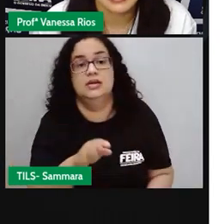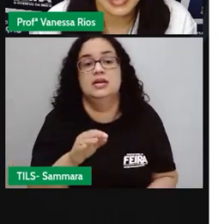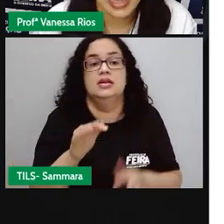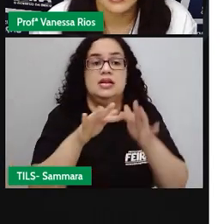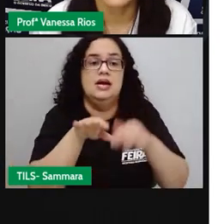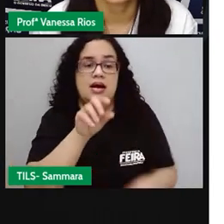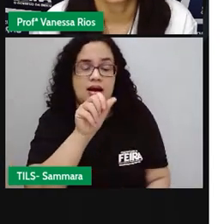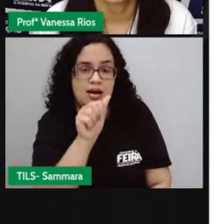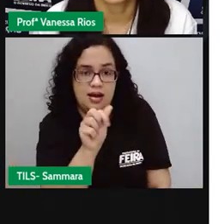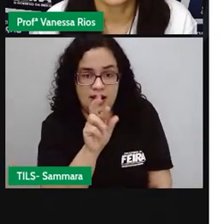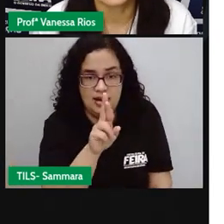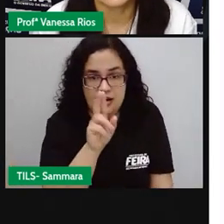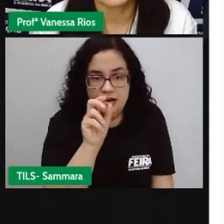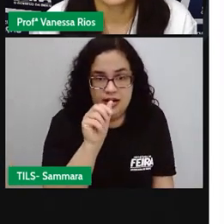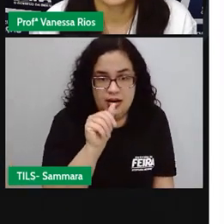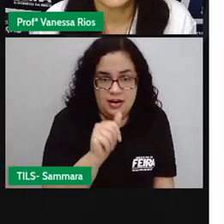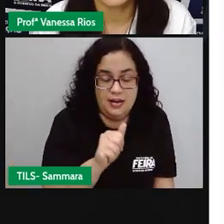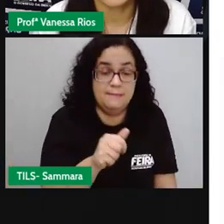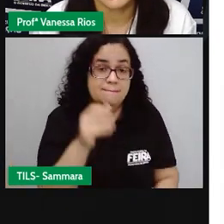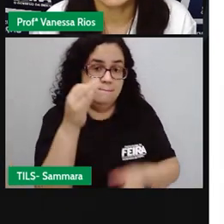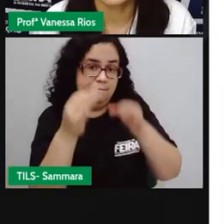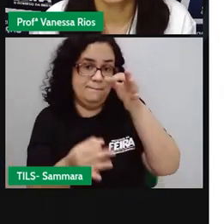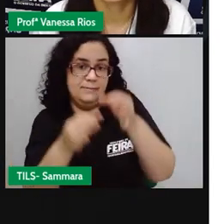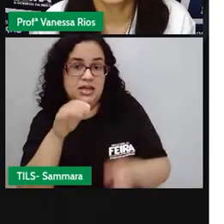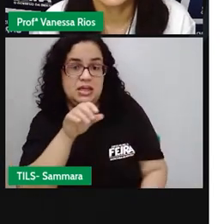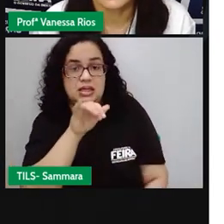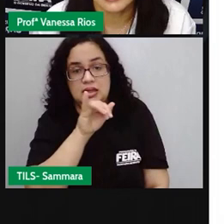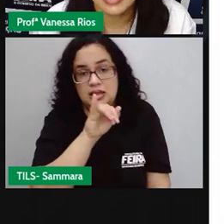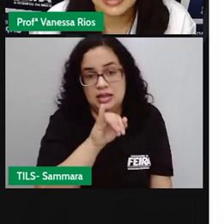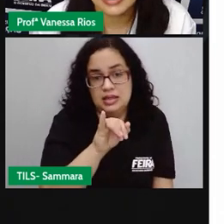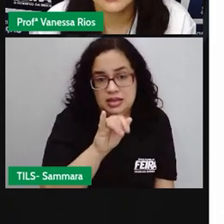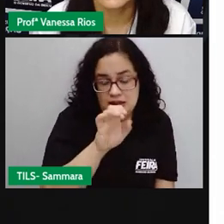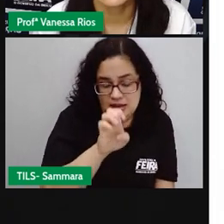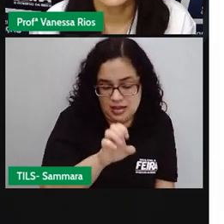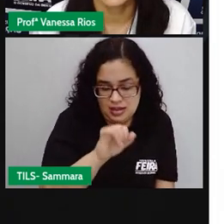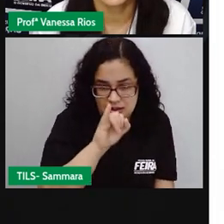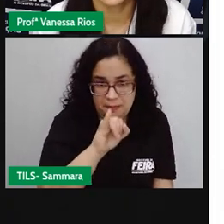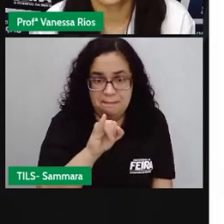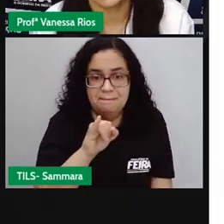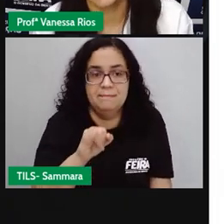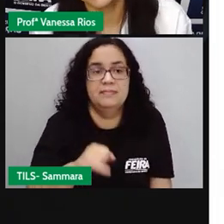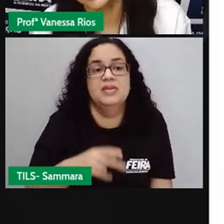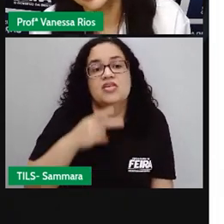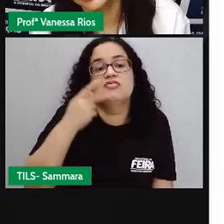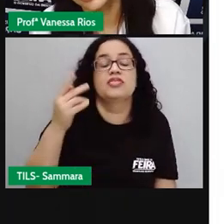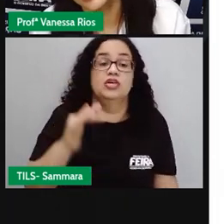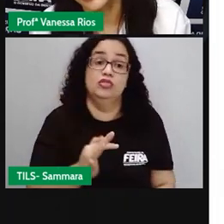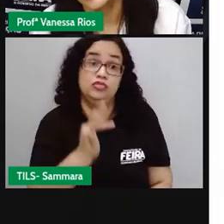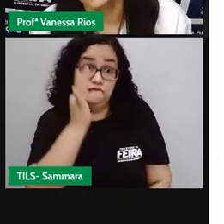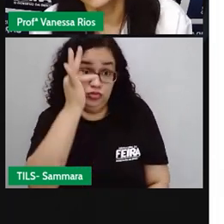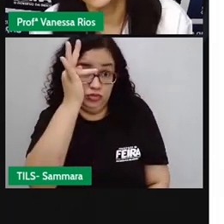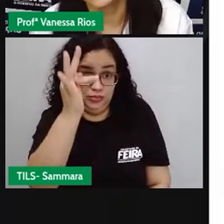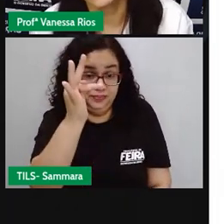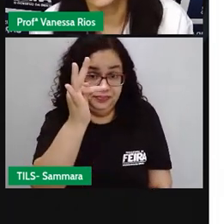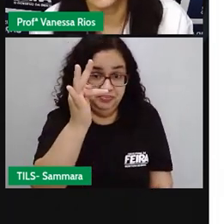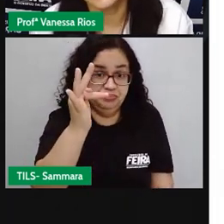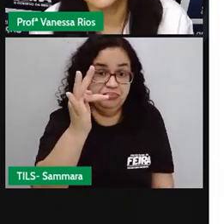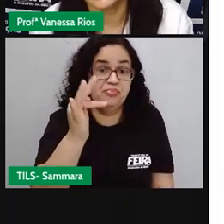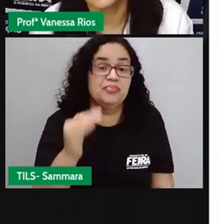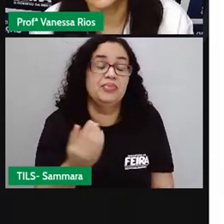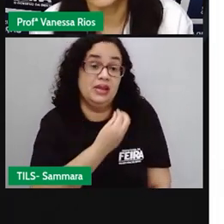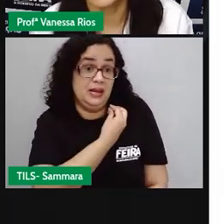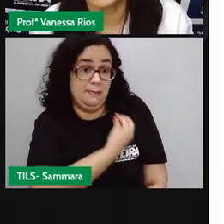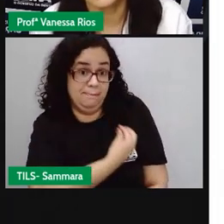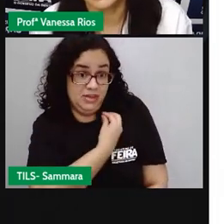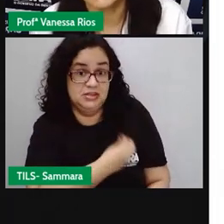ara no pretérito perfeito ei quando a gente vai pro futuro no futuro no